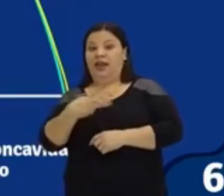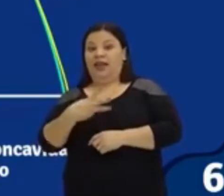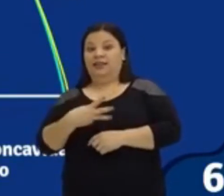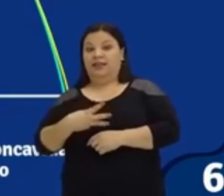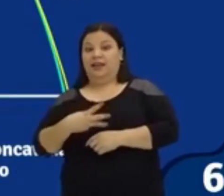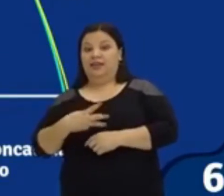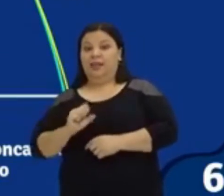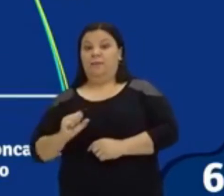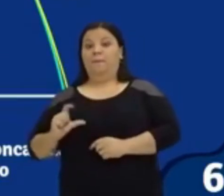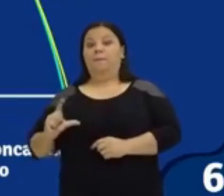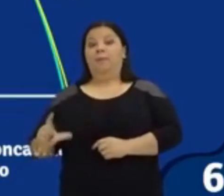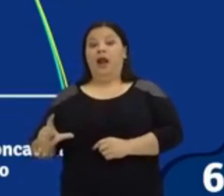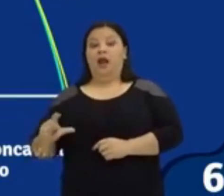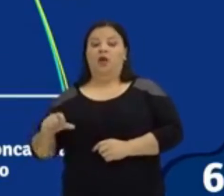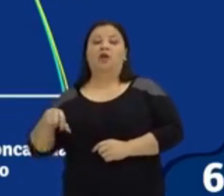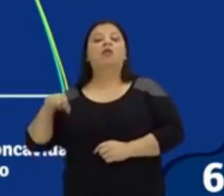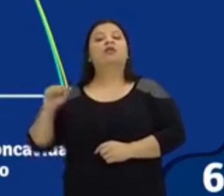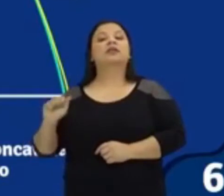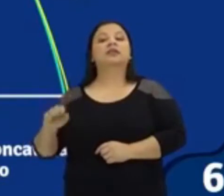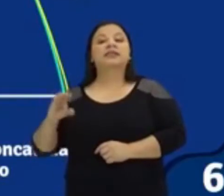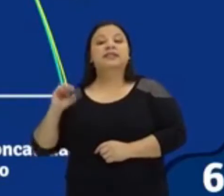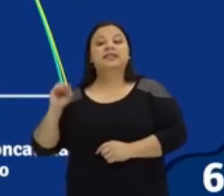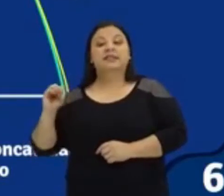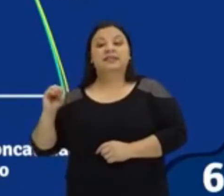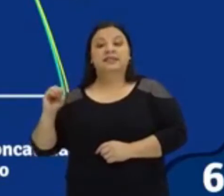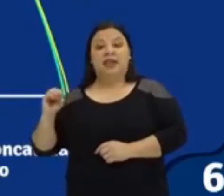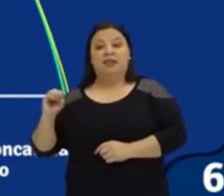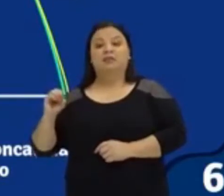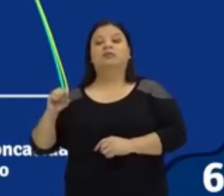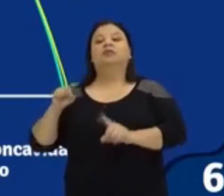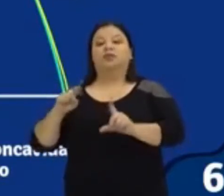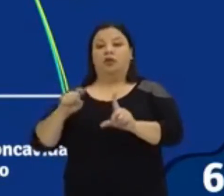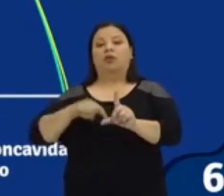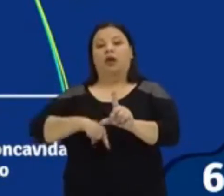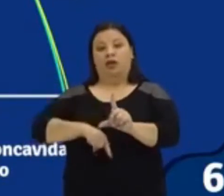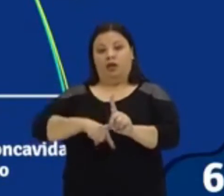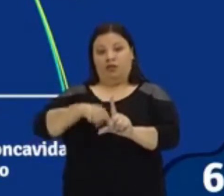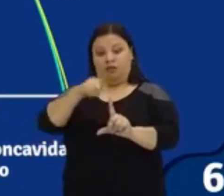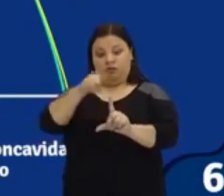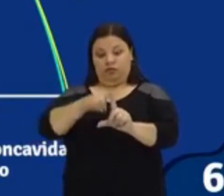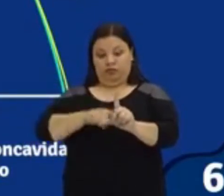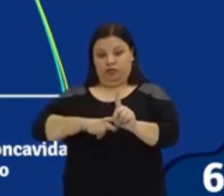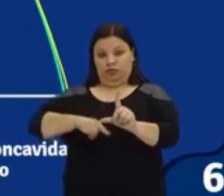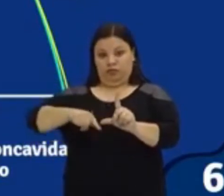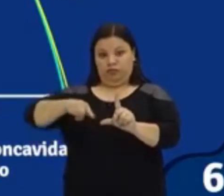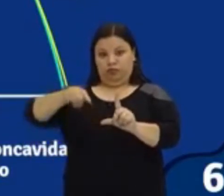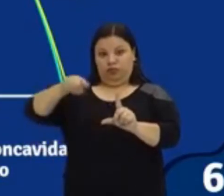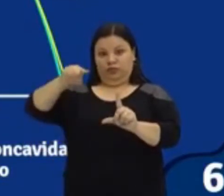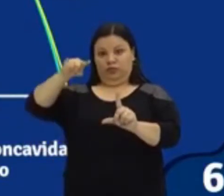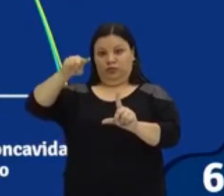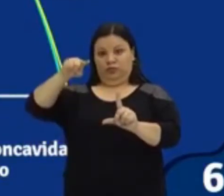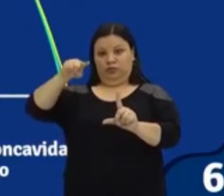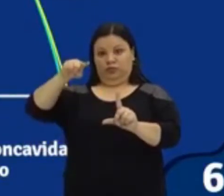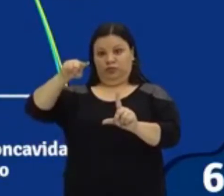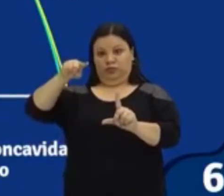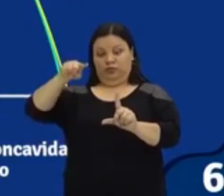um valor positivo, então a concavidade é voltada para cima. Como exemplo aqui da concavidade para baixo, eu posso te dar